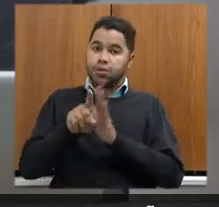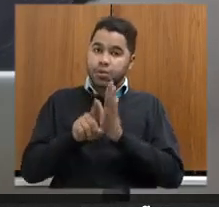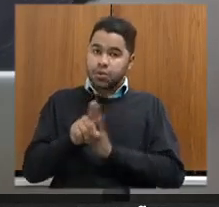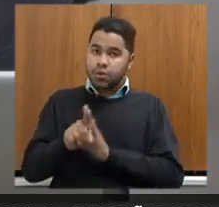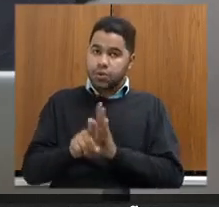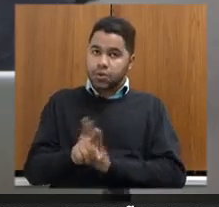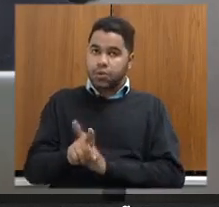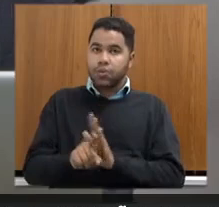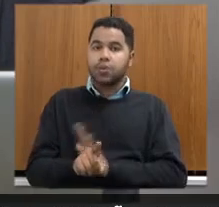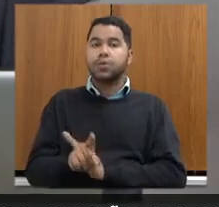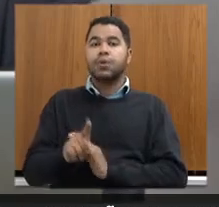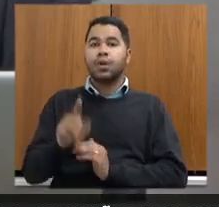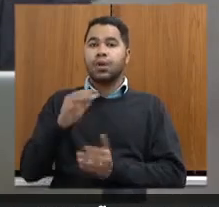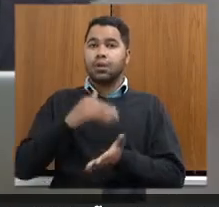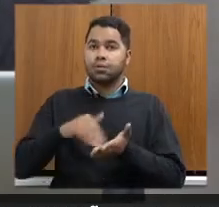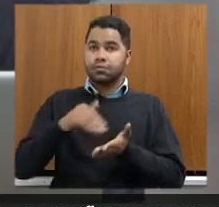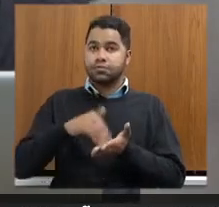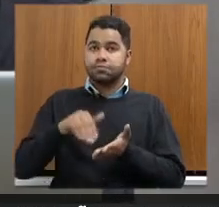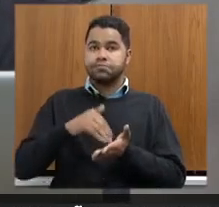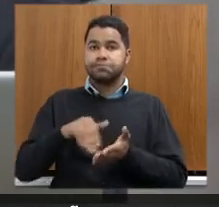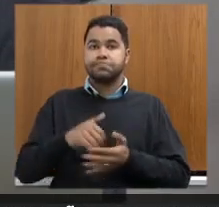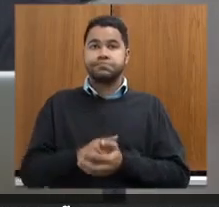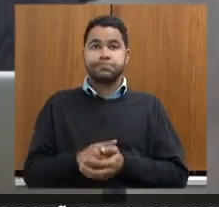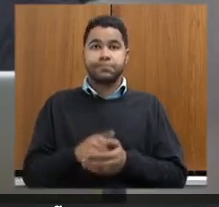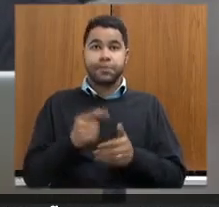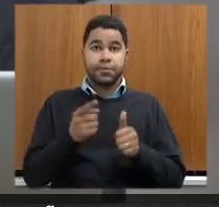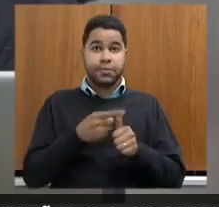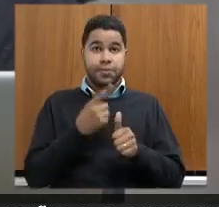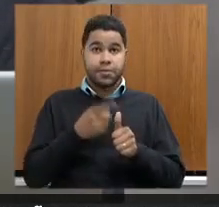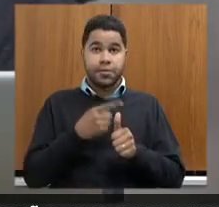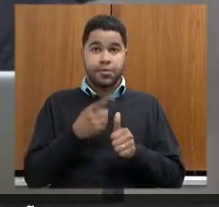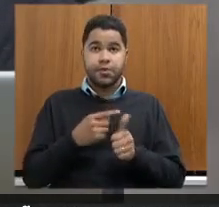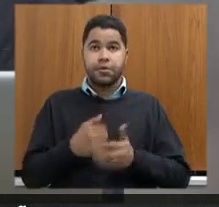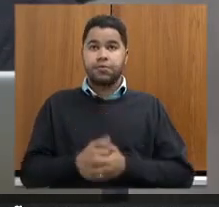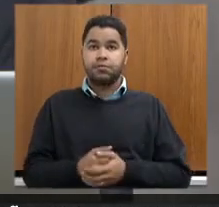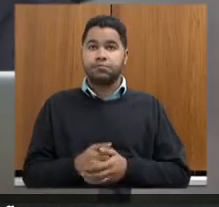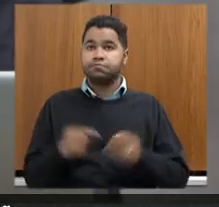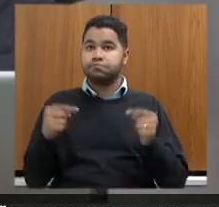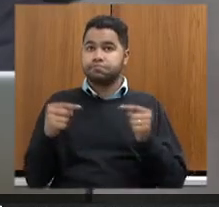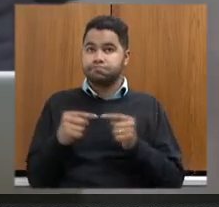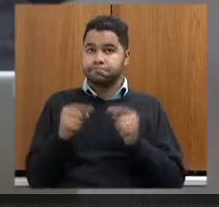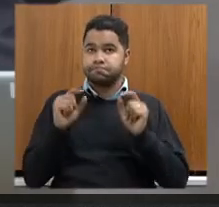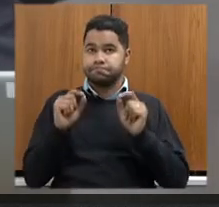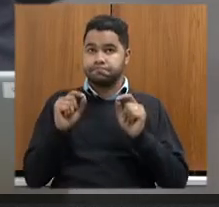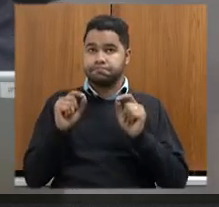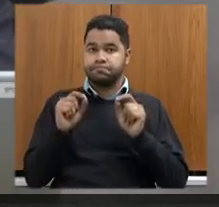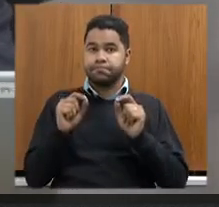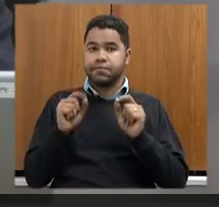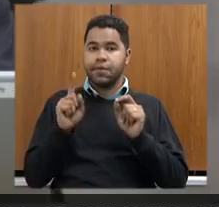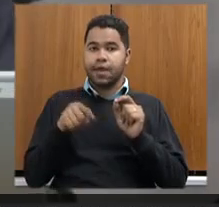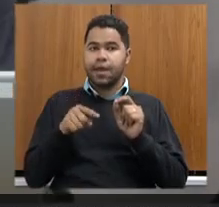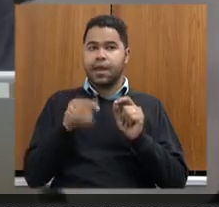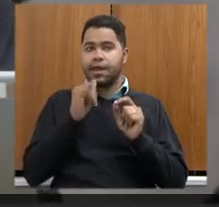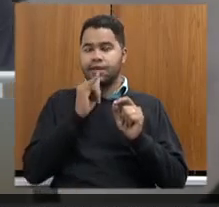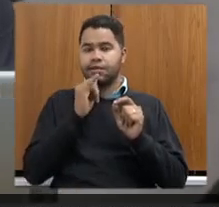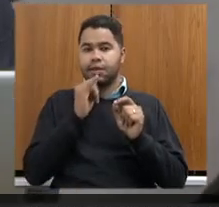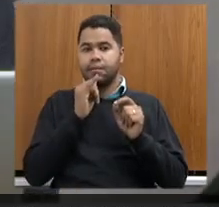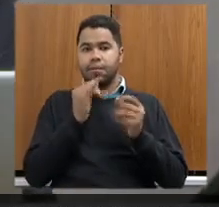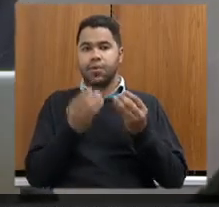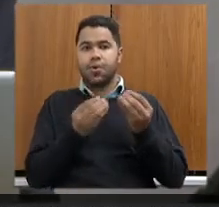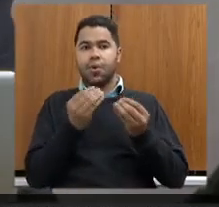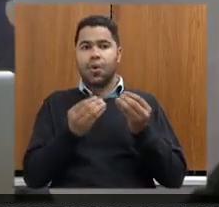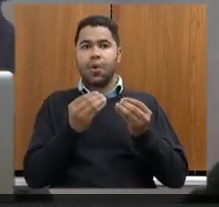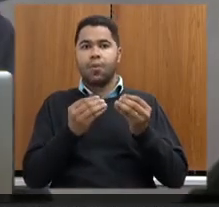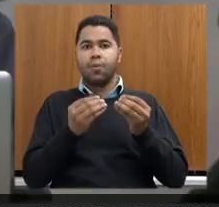Secretária. Primeiro, em relação ao descomissionamento e à descaracterização das